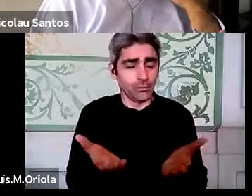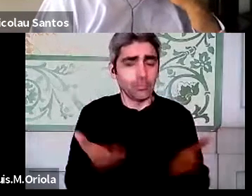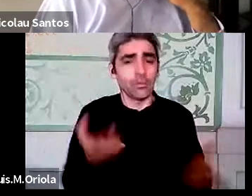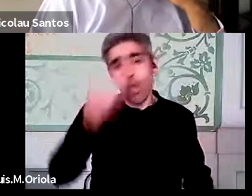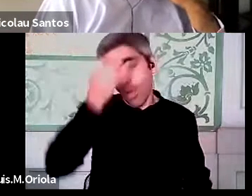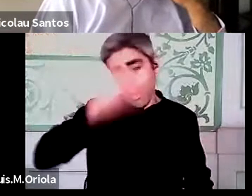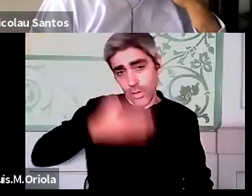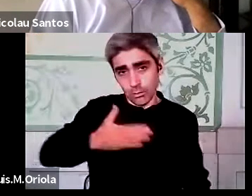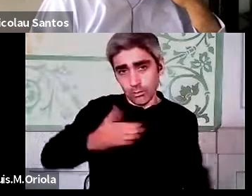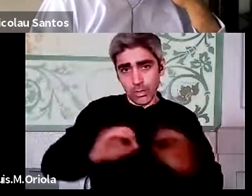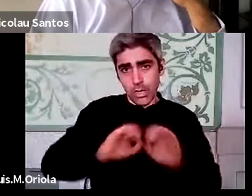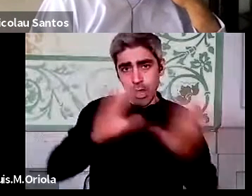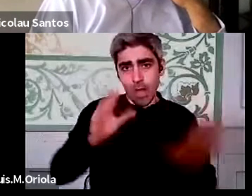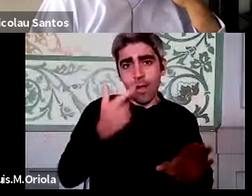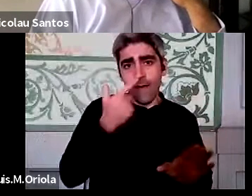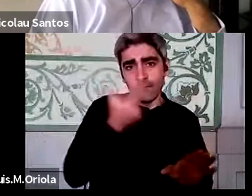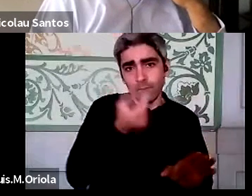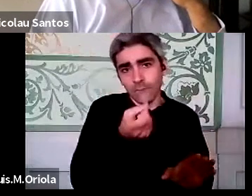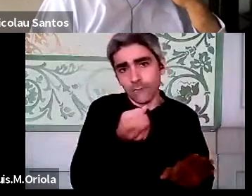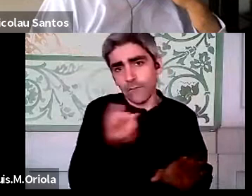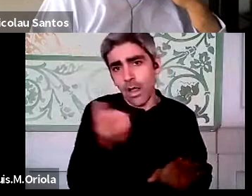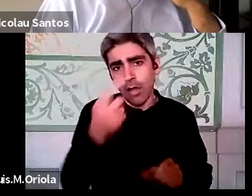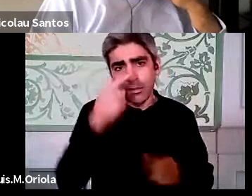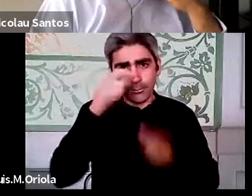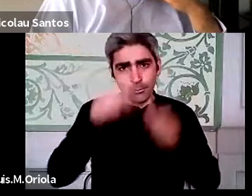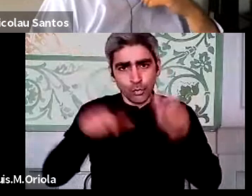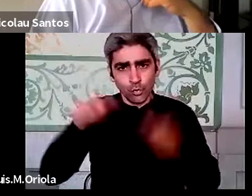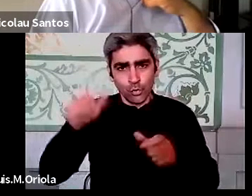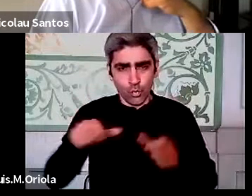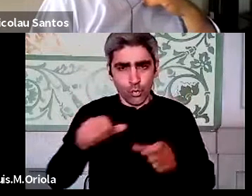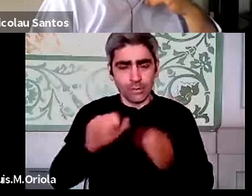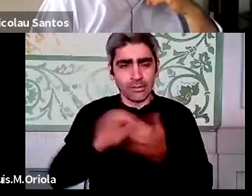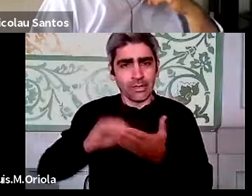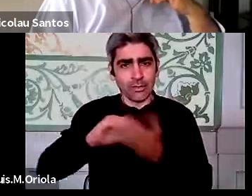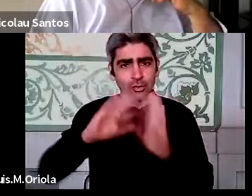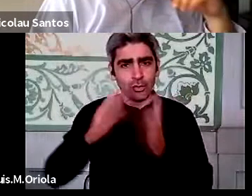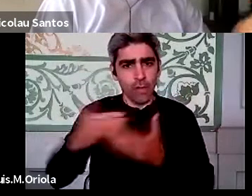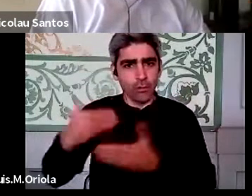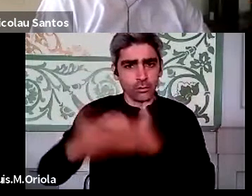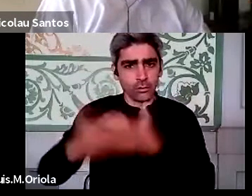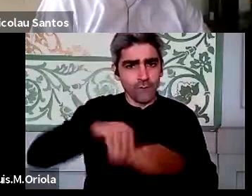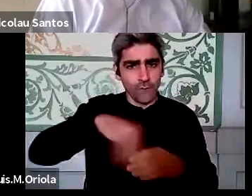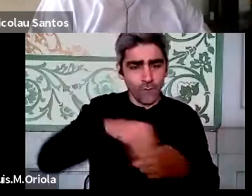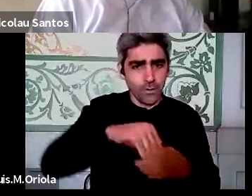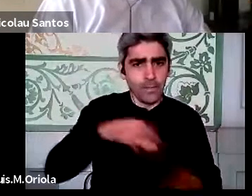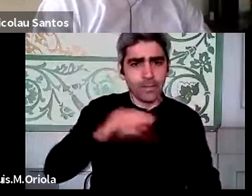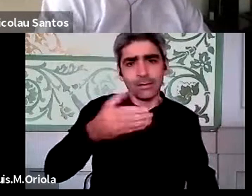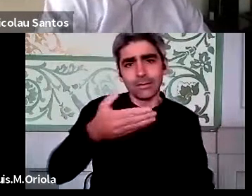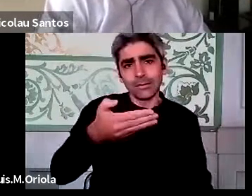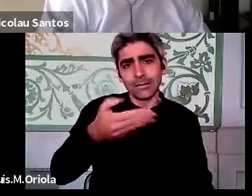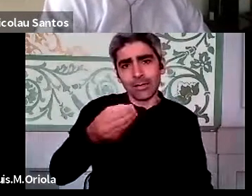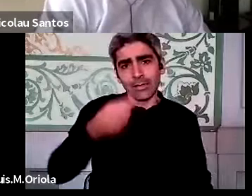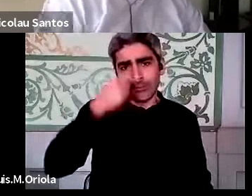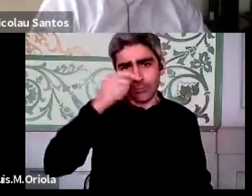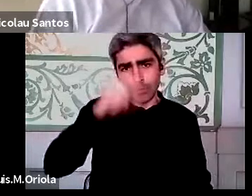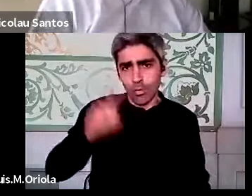obviamente, tiveram várias pessoas envolvidas da Secretaria-Geral nestes processos, mas obviamente 70 pessoas não é a administração pública, nós somos